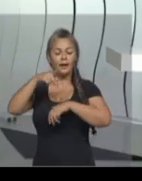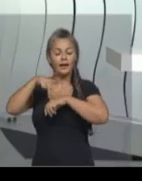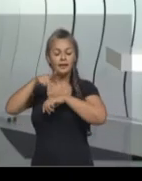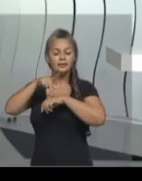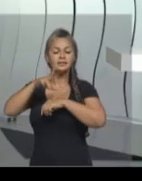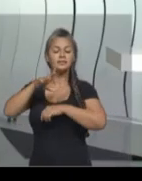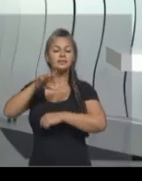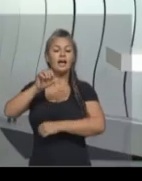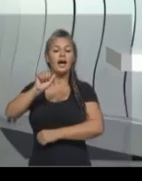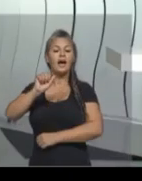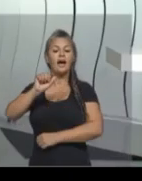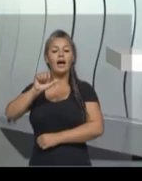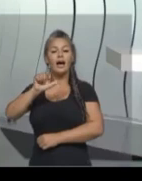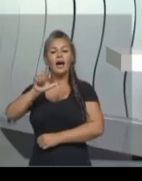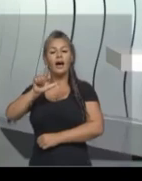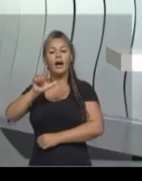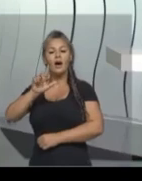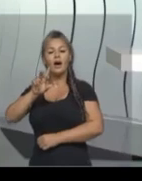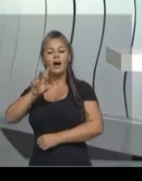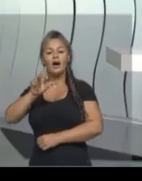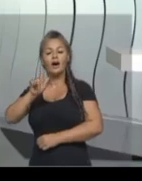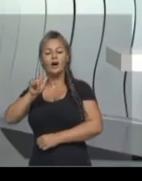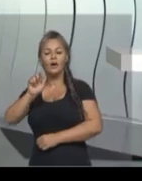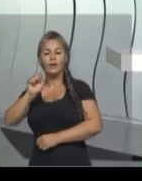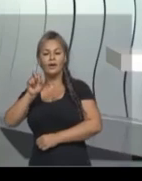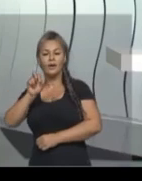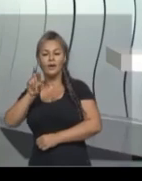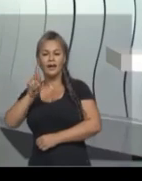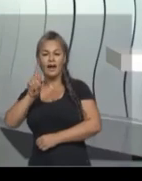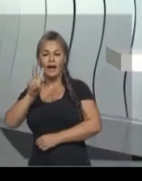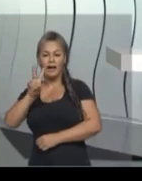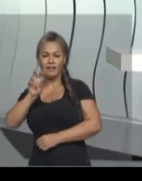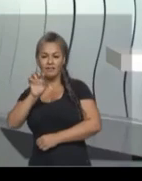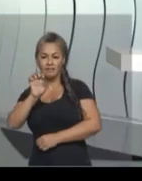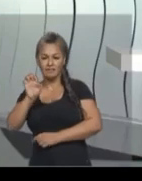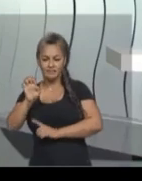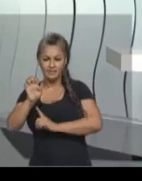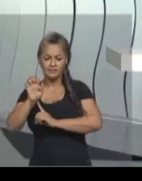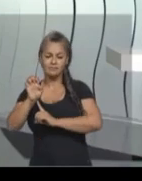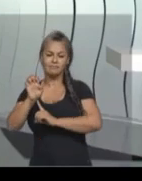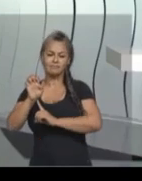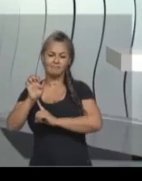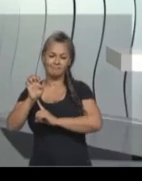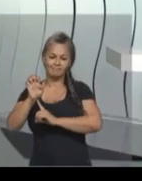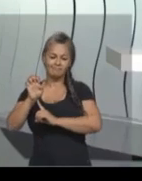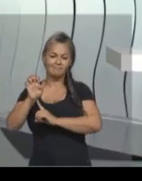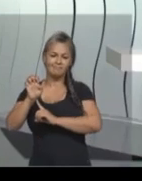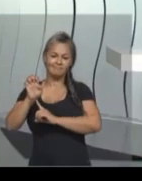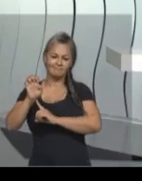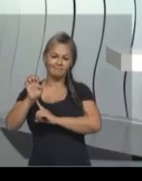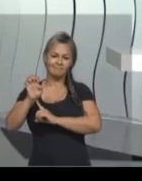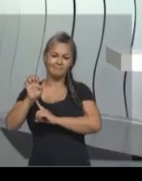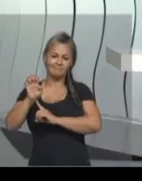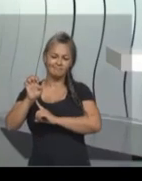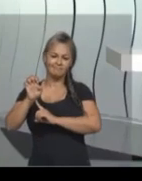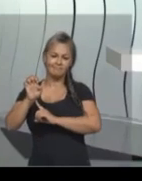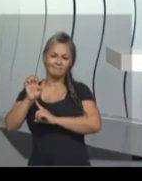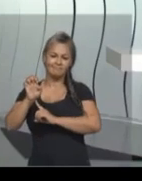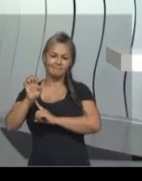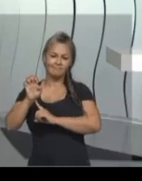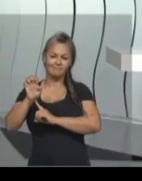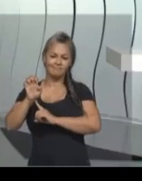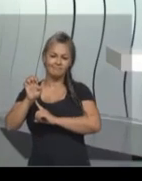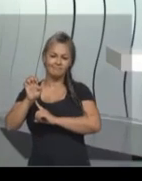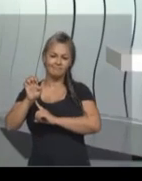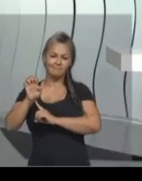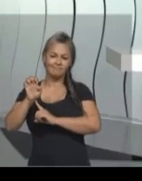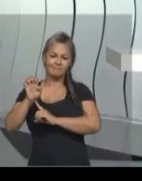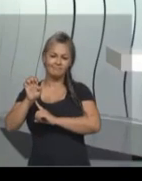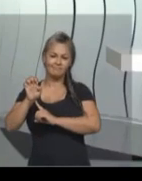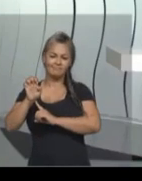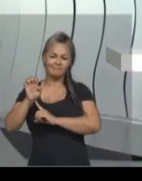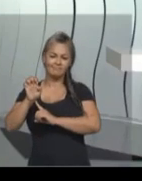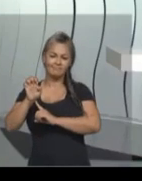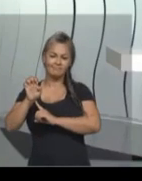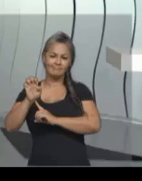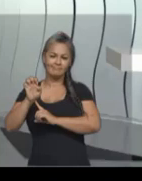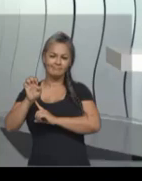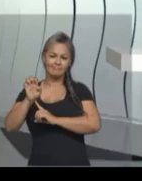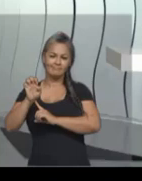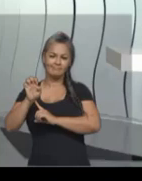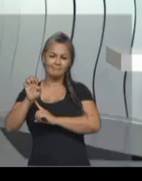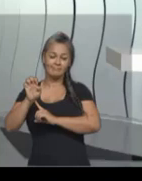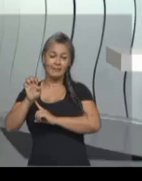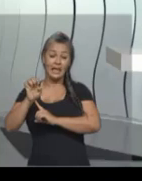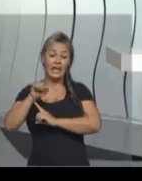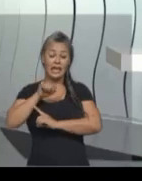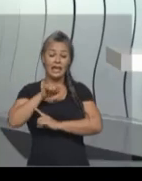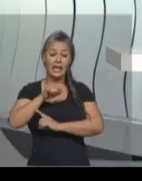O Brasil, sendo considerado como Reino Unido, a Portugal e a Algarves, ele deixava de ser considerado